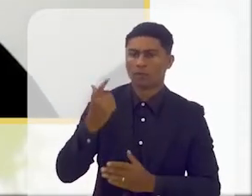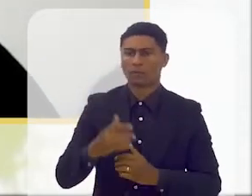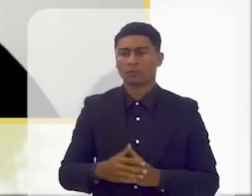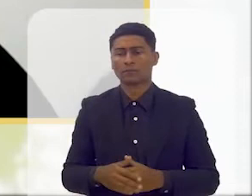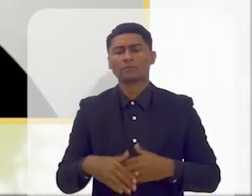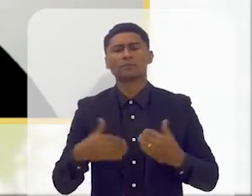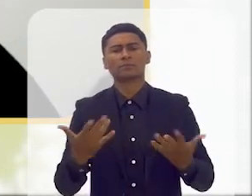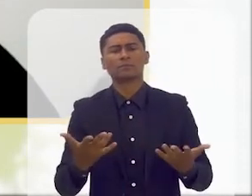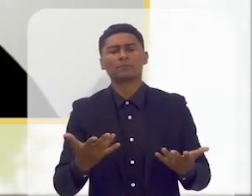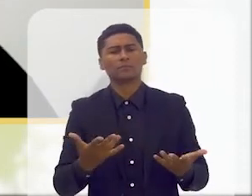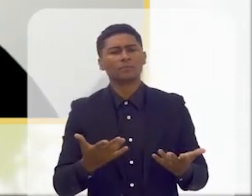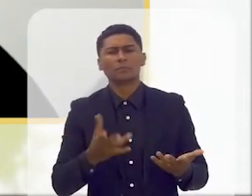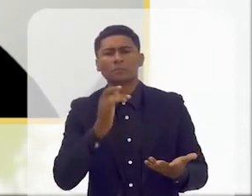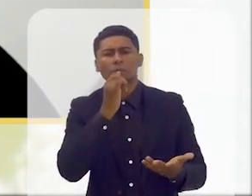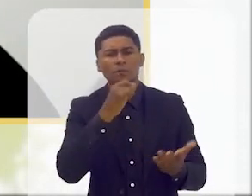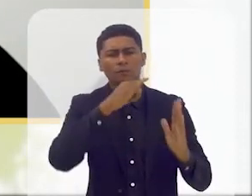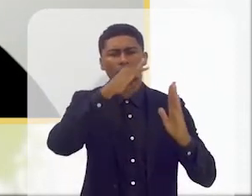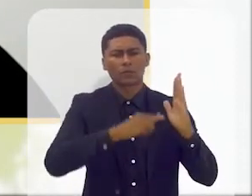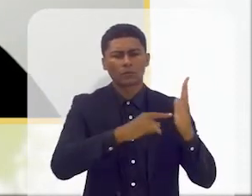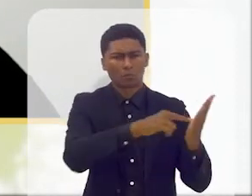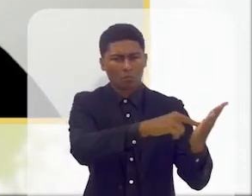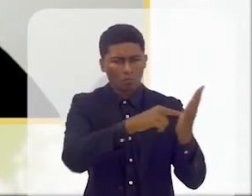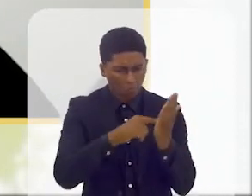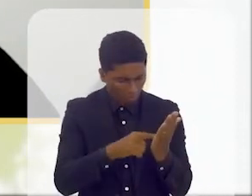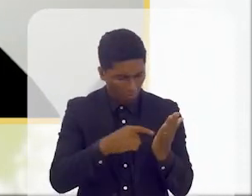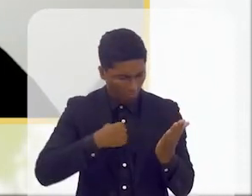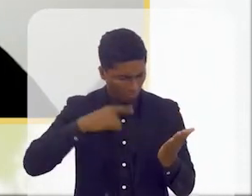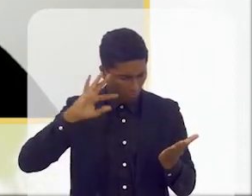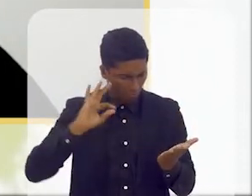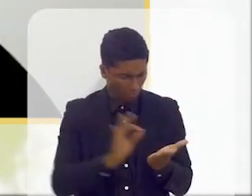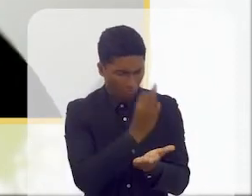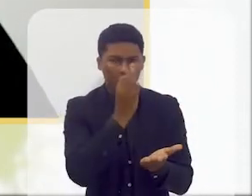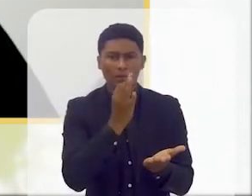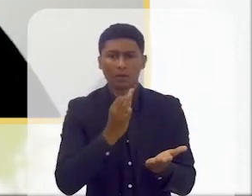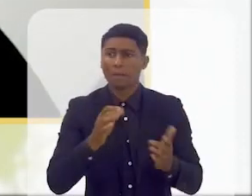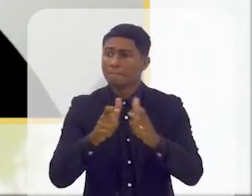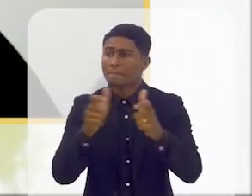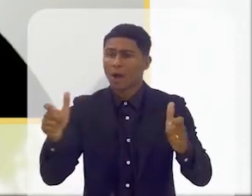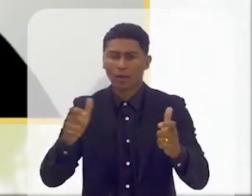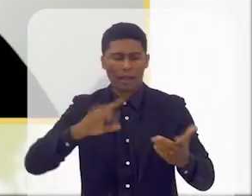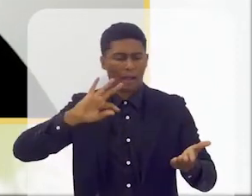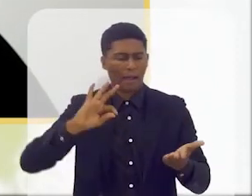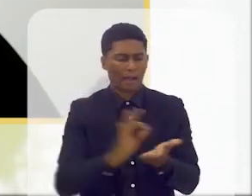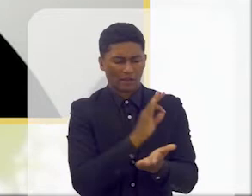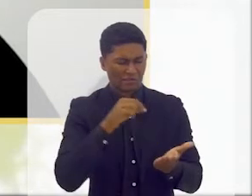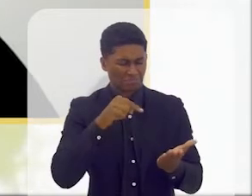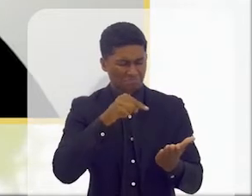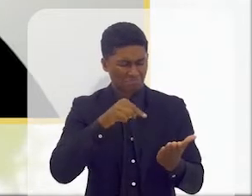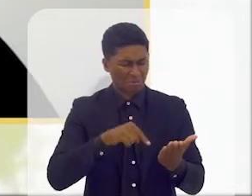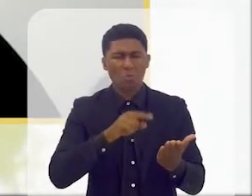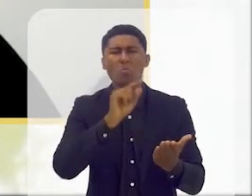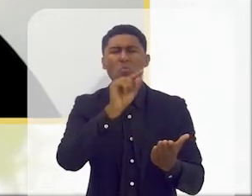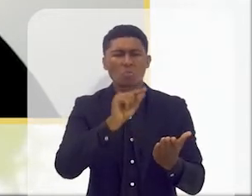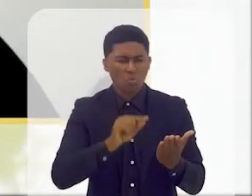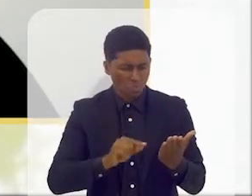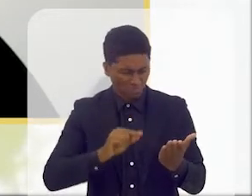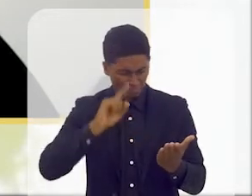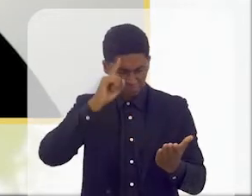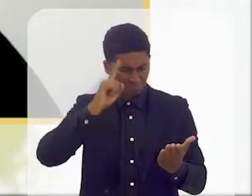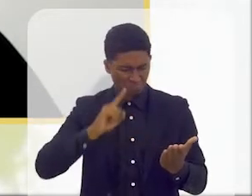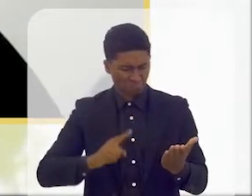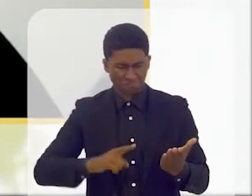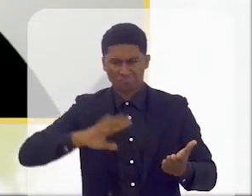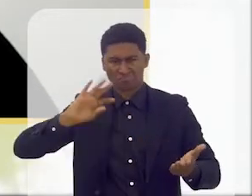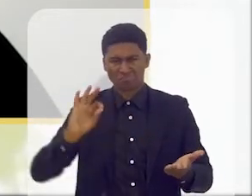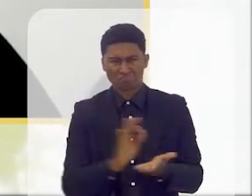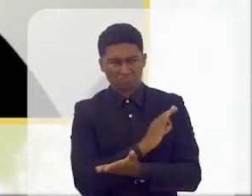Os documentos que chegam para nós assinarmos, a maior parte de nós assina, não entende o que está lá escrito, porque os termos que estão escritos